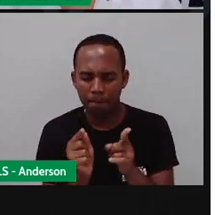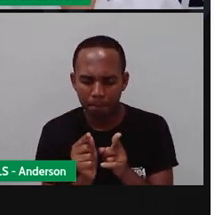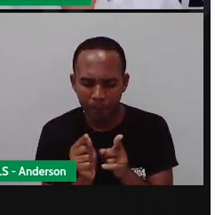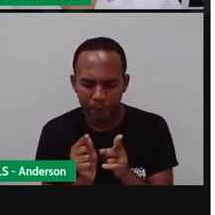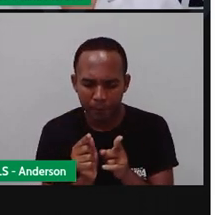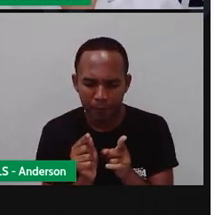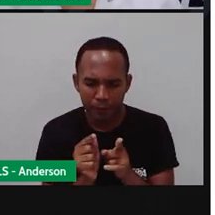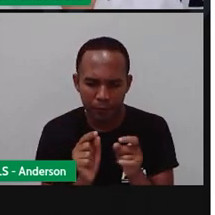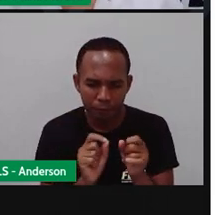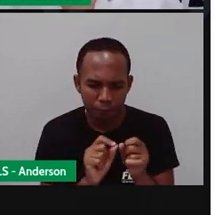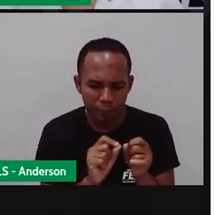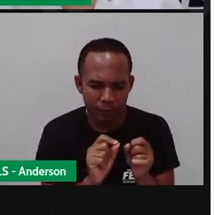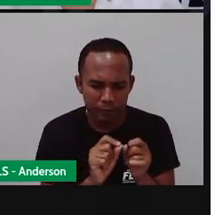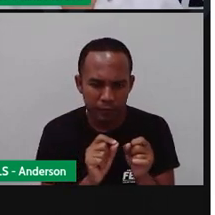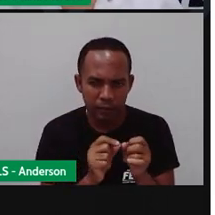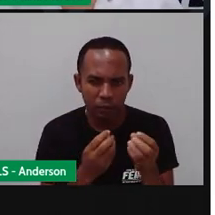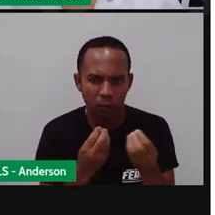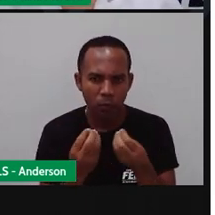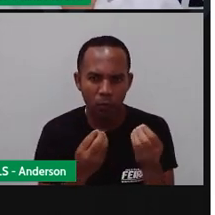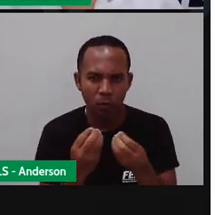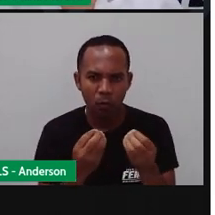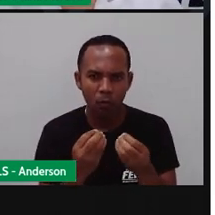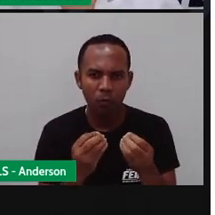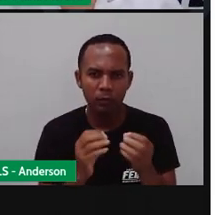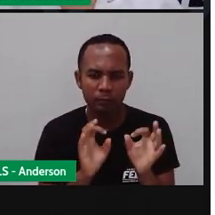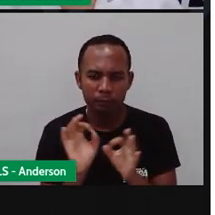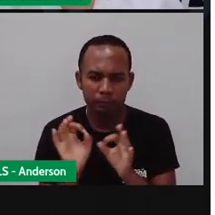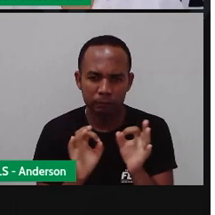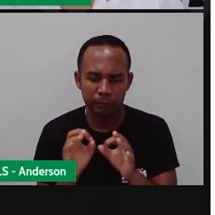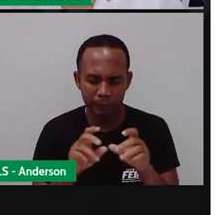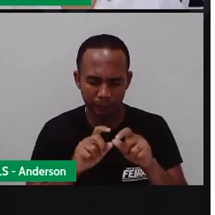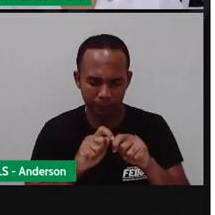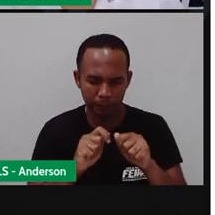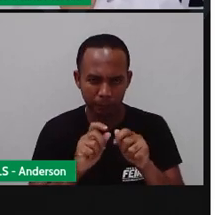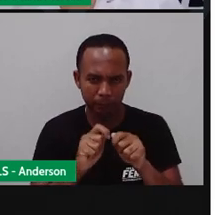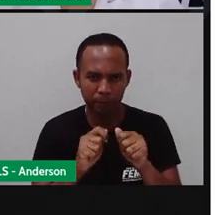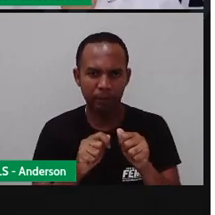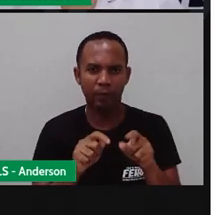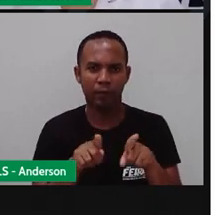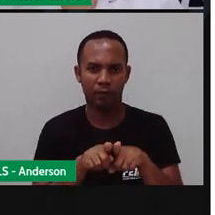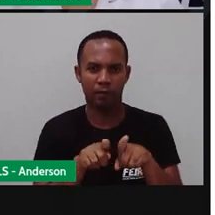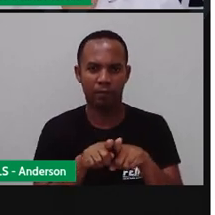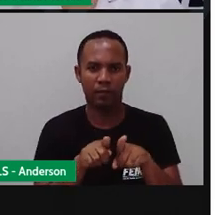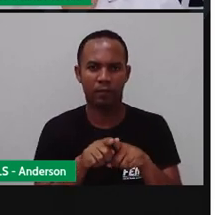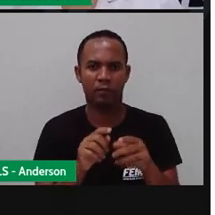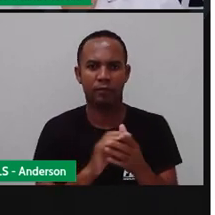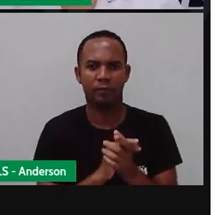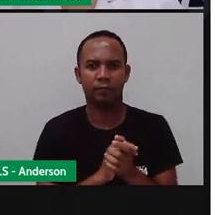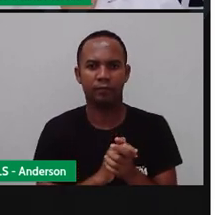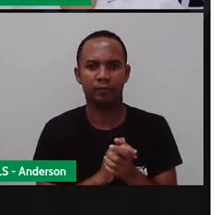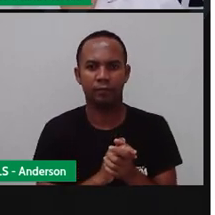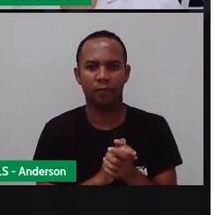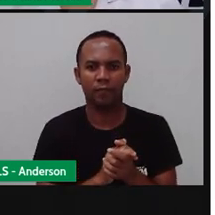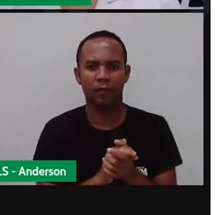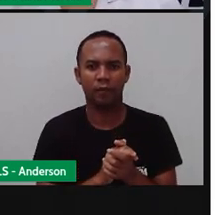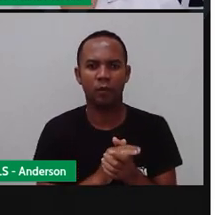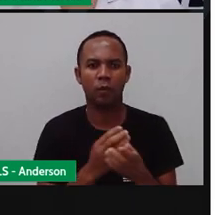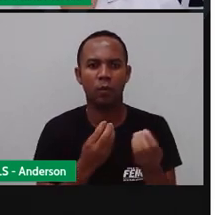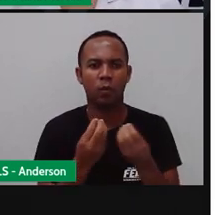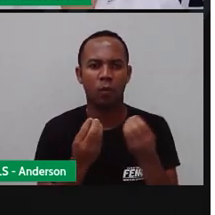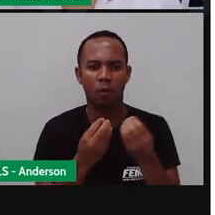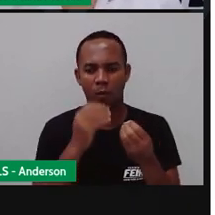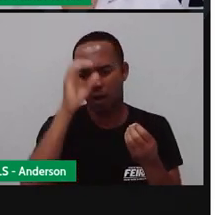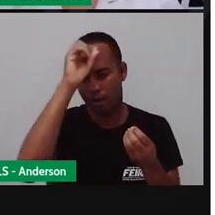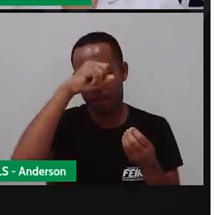Ou se preferir Faça-os com massinha De modelar Antes você sabia Que nas próximas aulas Vamos ensinar aí Fazer um